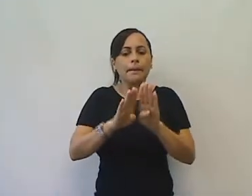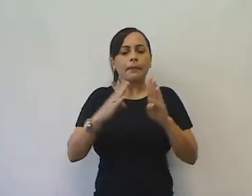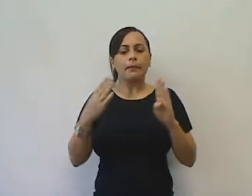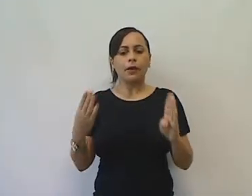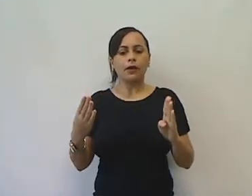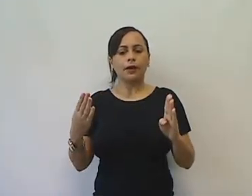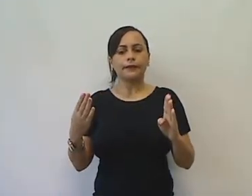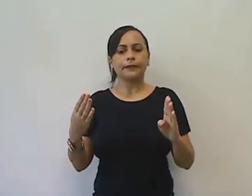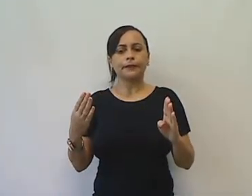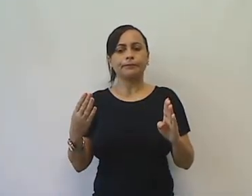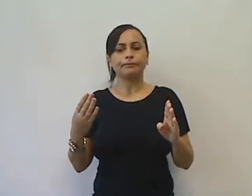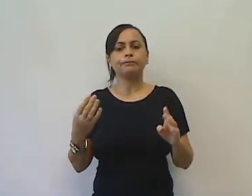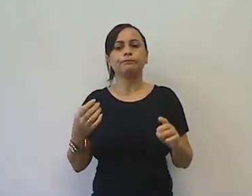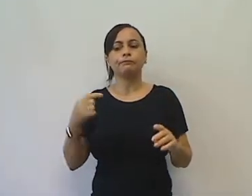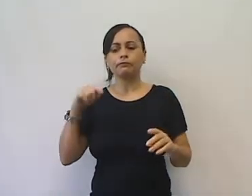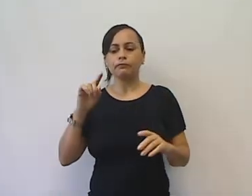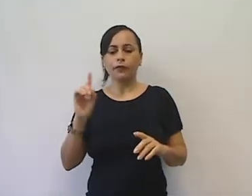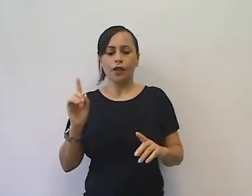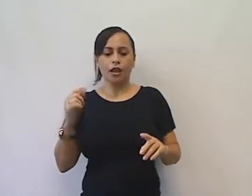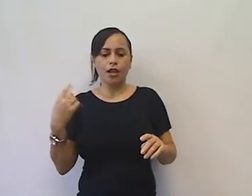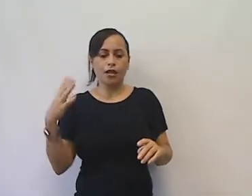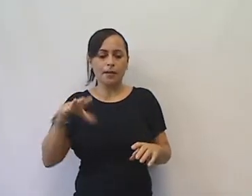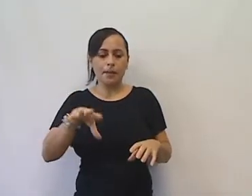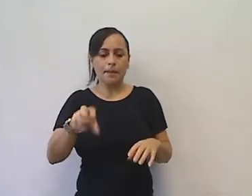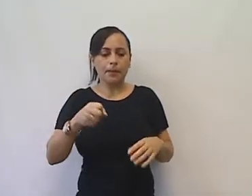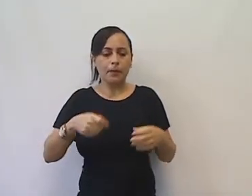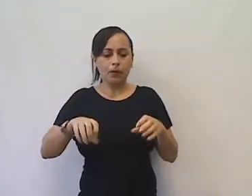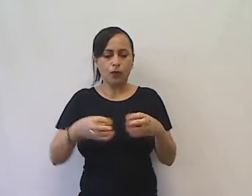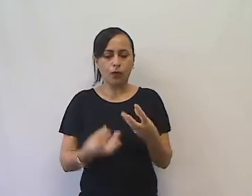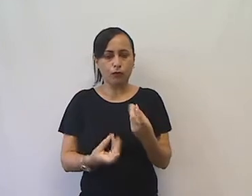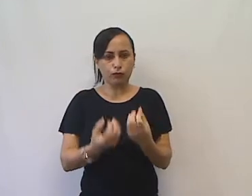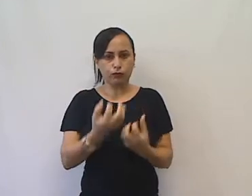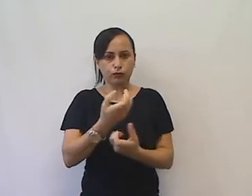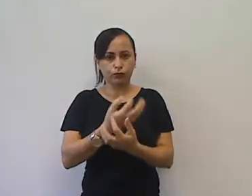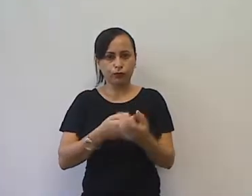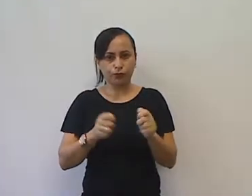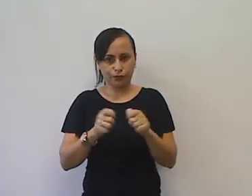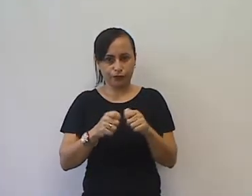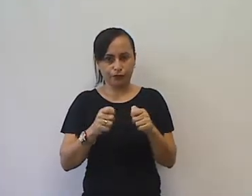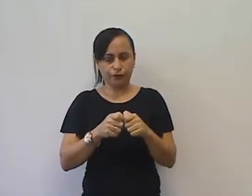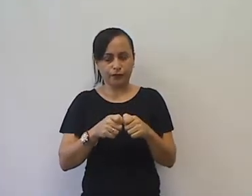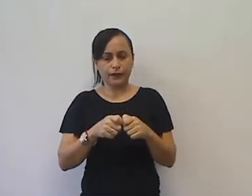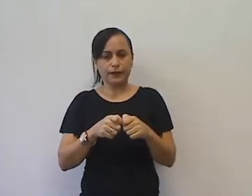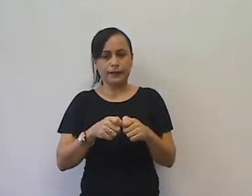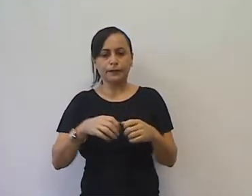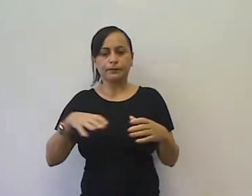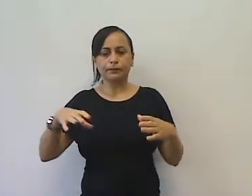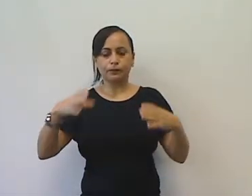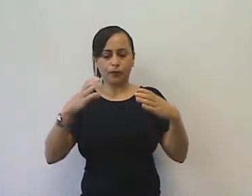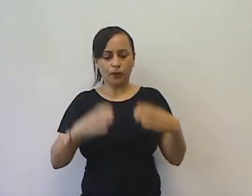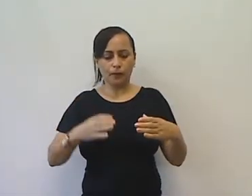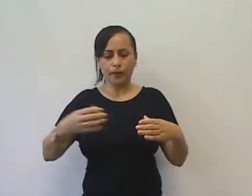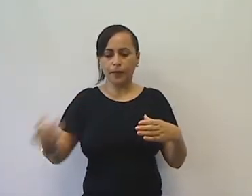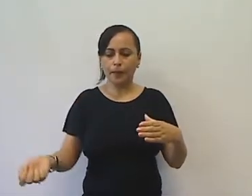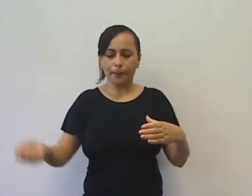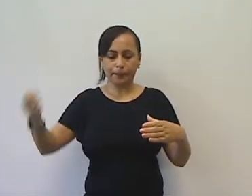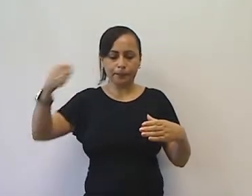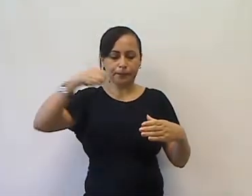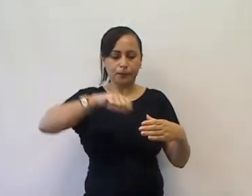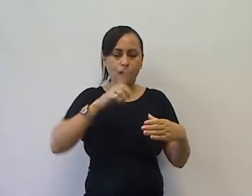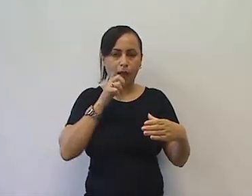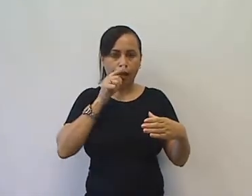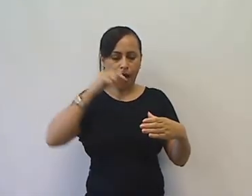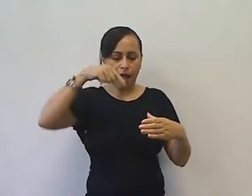ele acendeu um fogareiro, colocou a panela com um pouco de água, pedra dentro e começou a mexer.